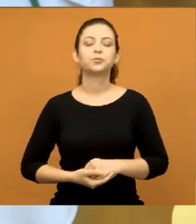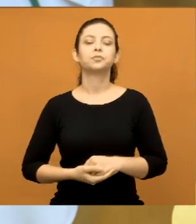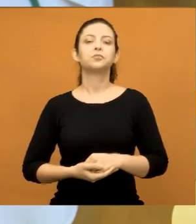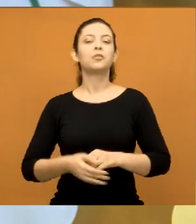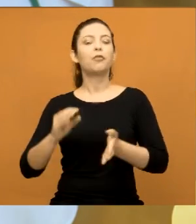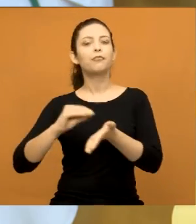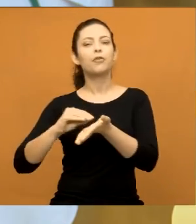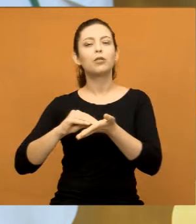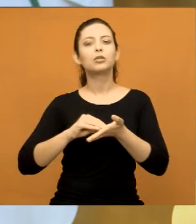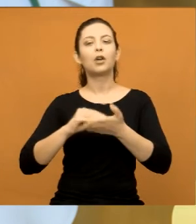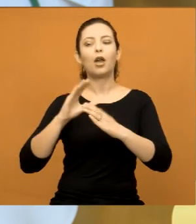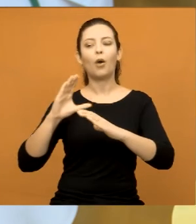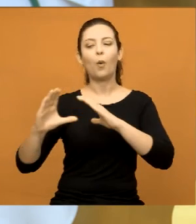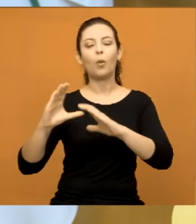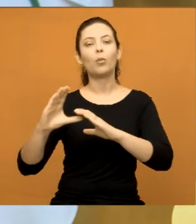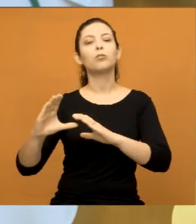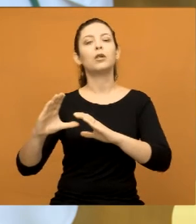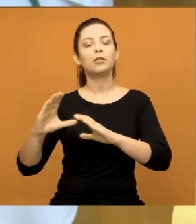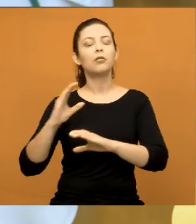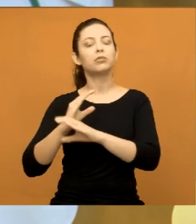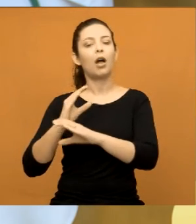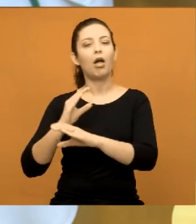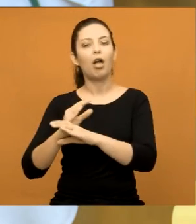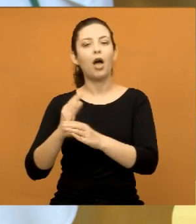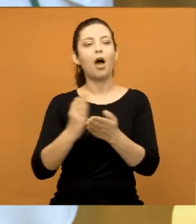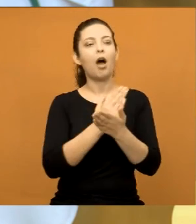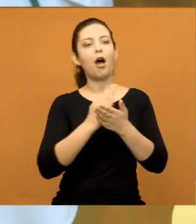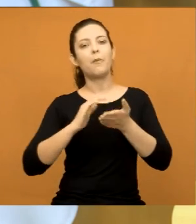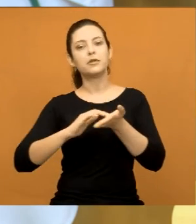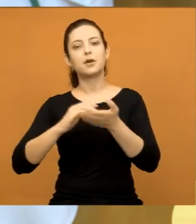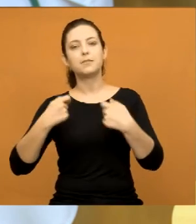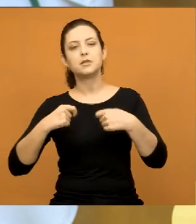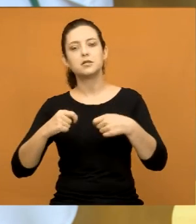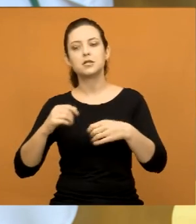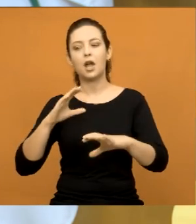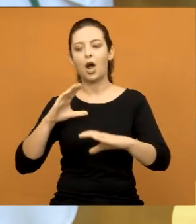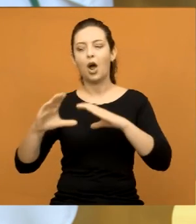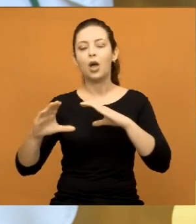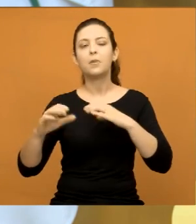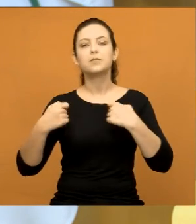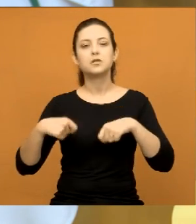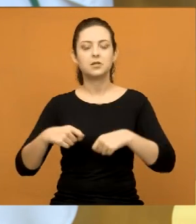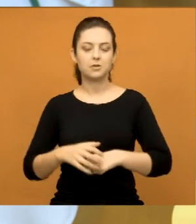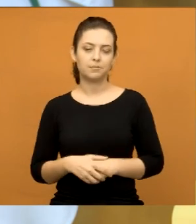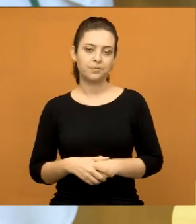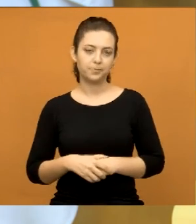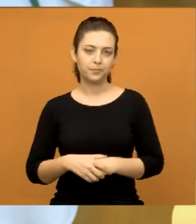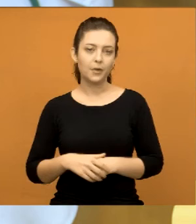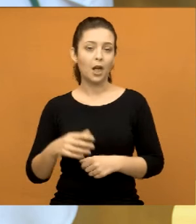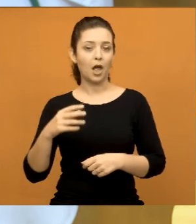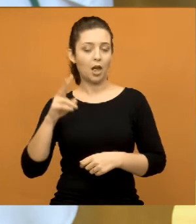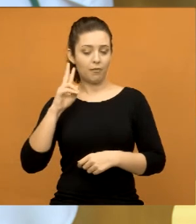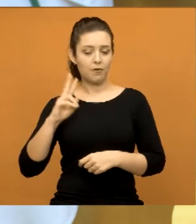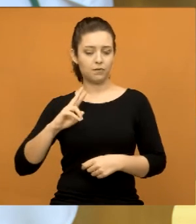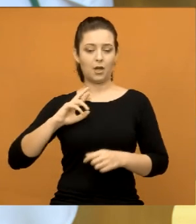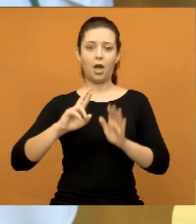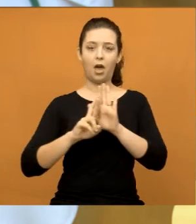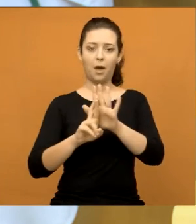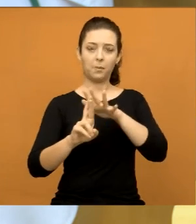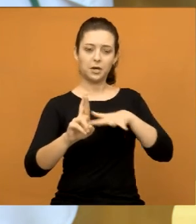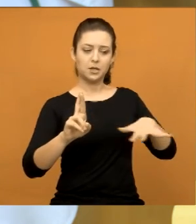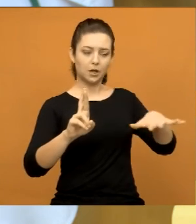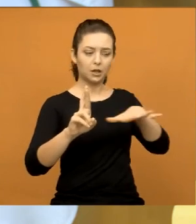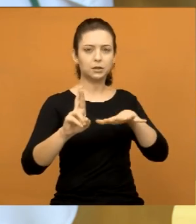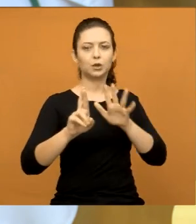que está faltando um pouquinho de transparência em algumas secretarias aí, eu acho que a gente tem como vereador, como representante da